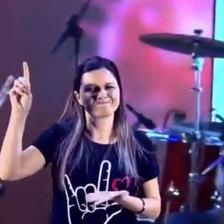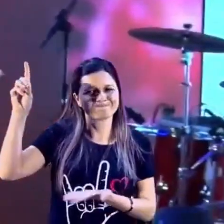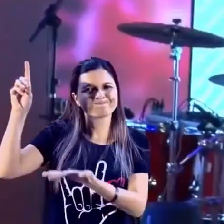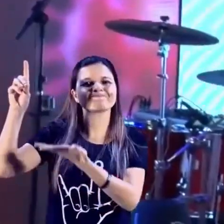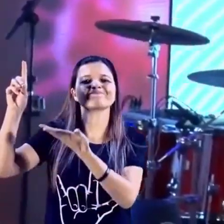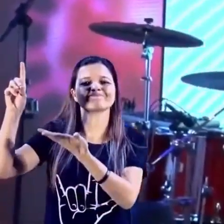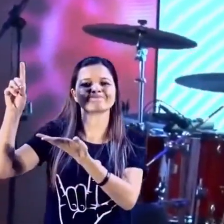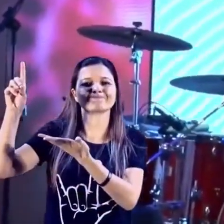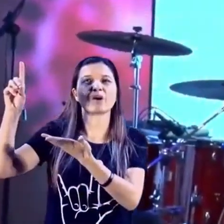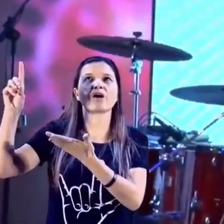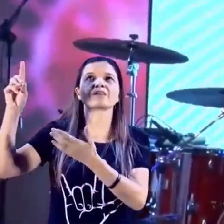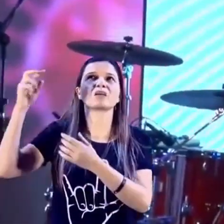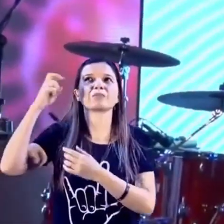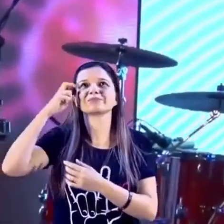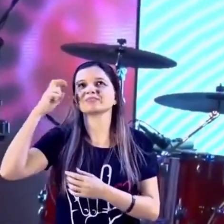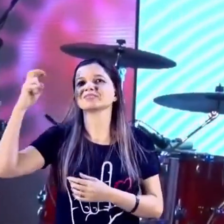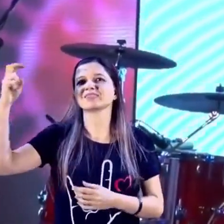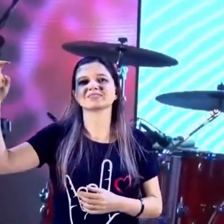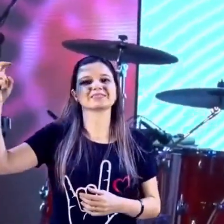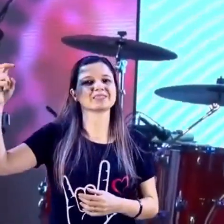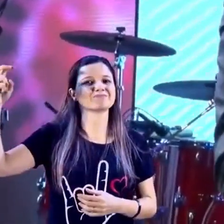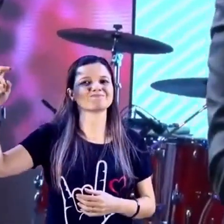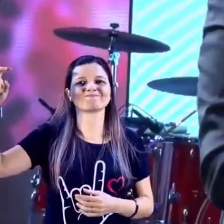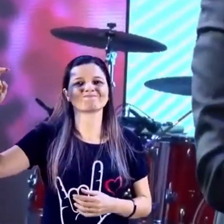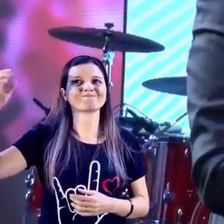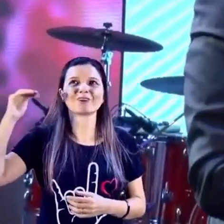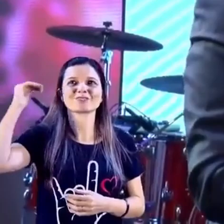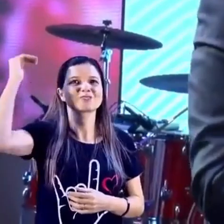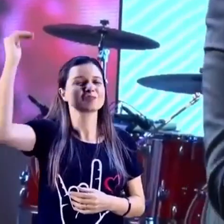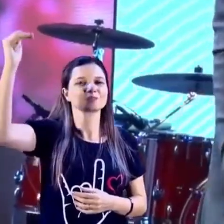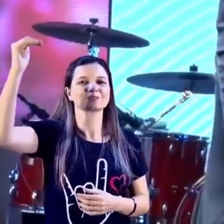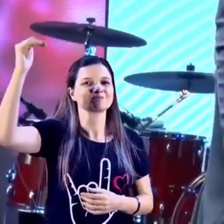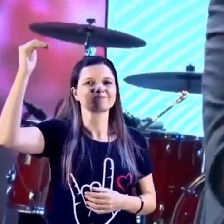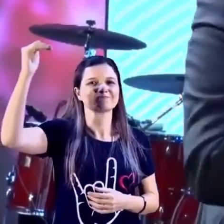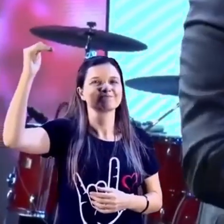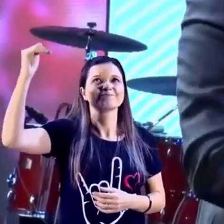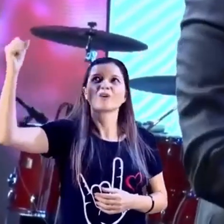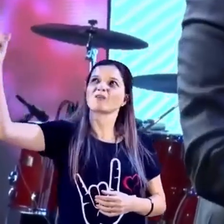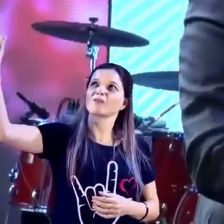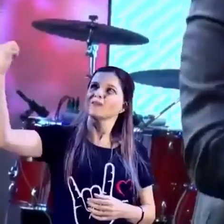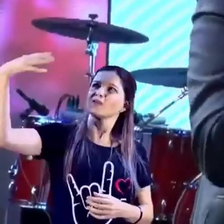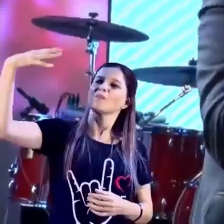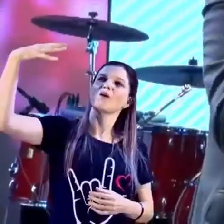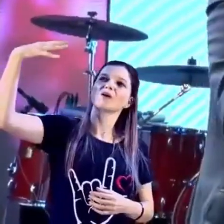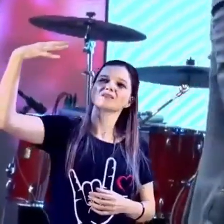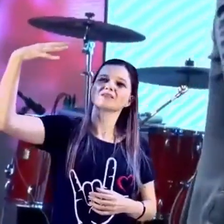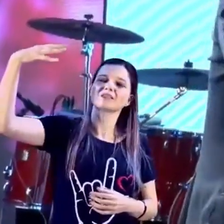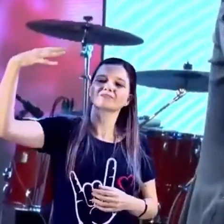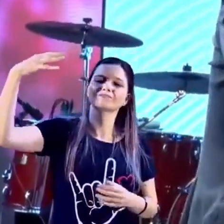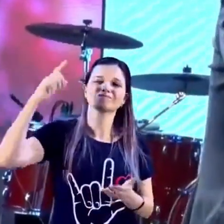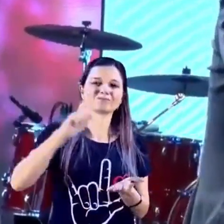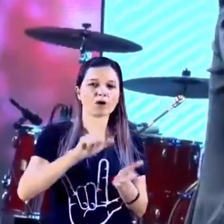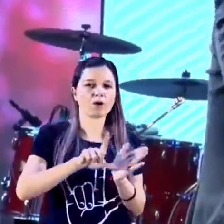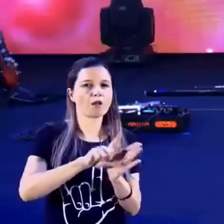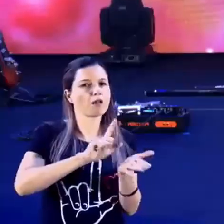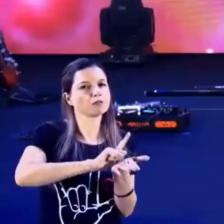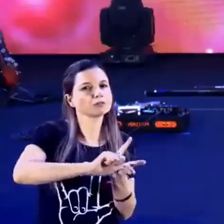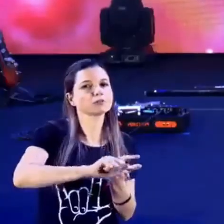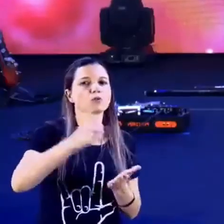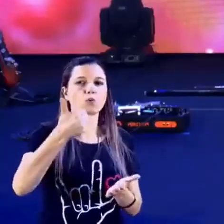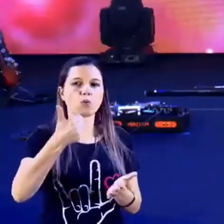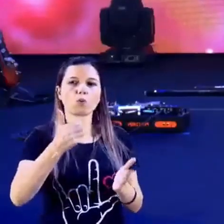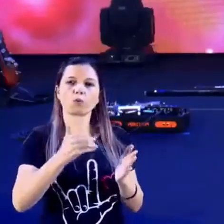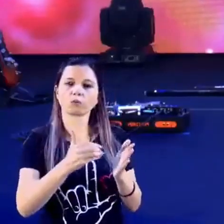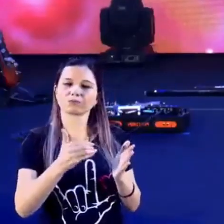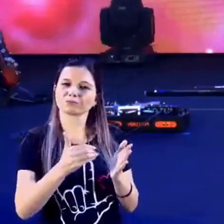que tem uma natureza, que se revela através da palavra dele. Lá em Gênesis, no capítulo 15, do 1 ao 5, diz